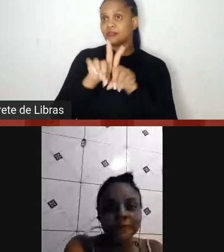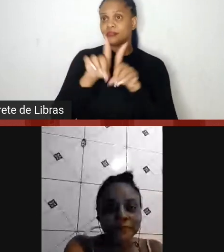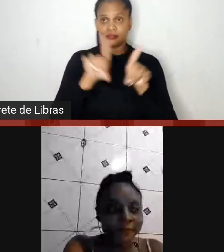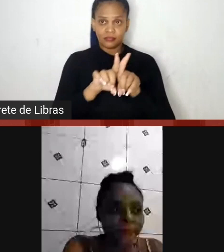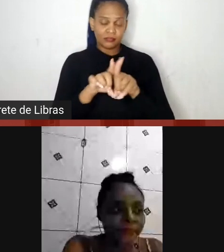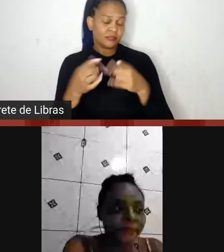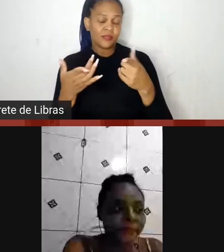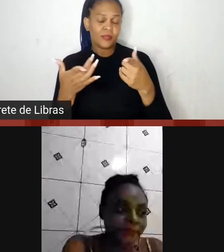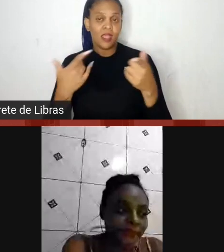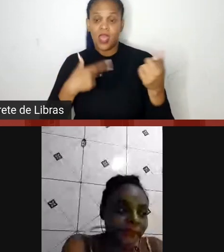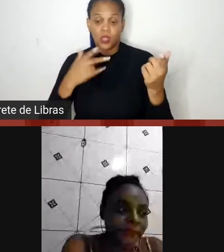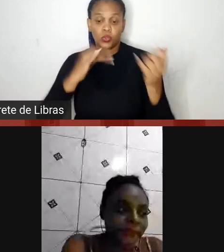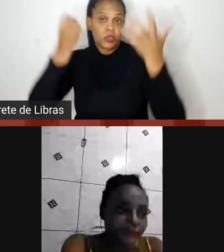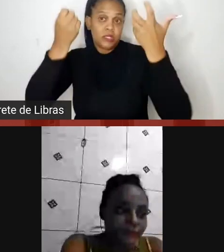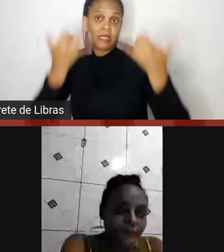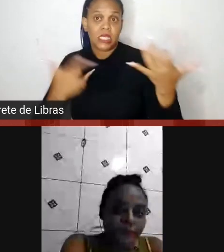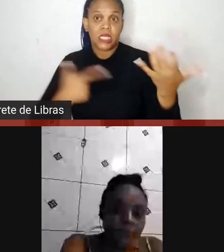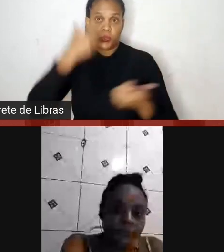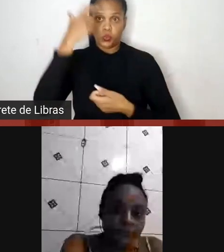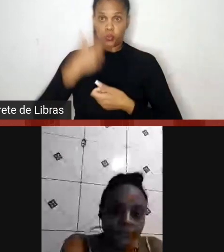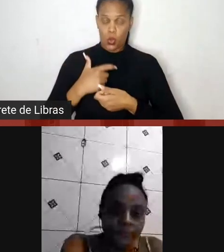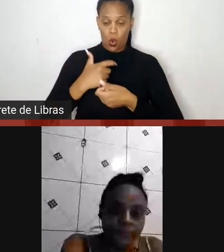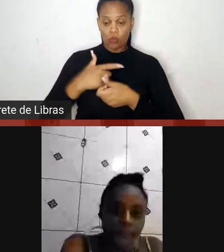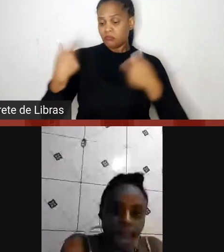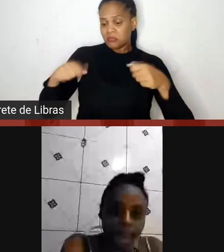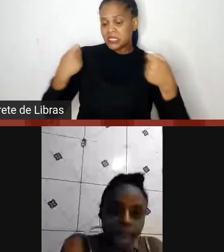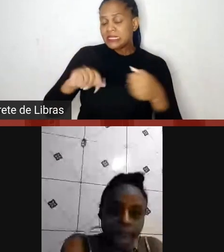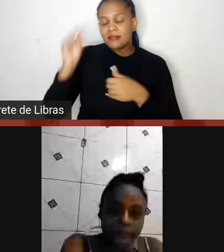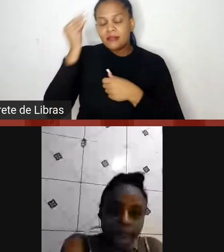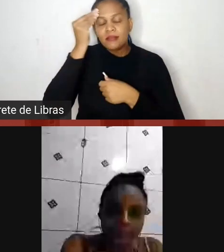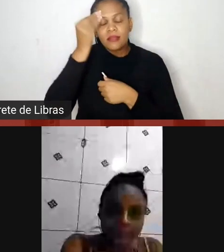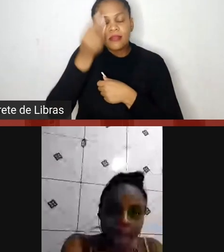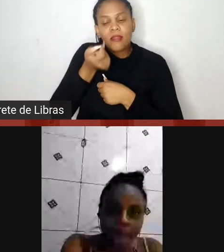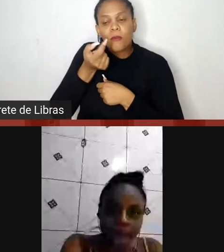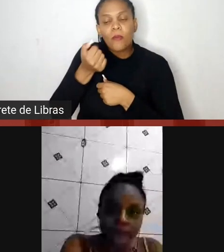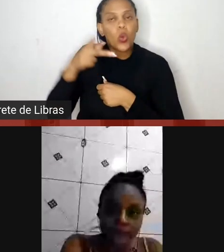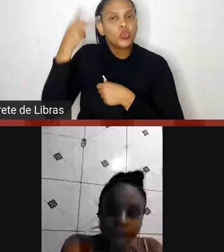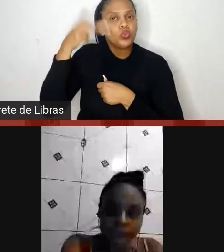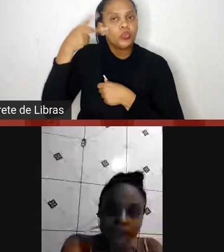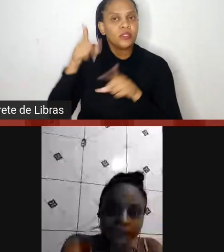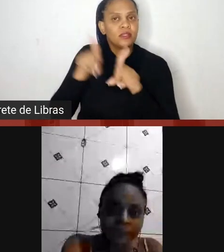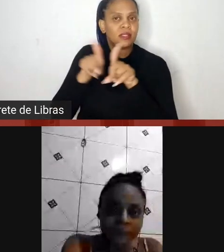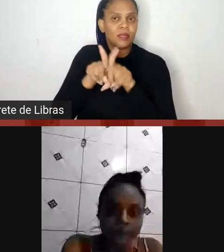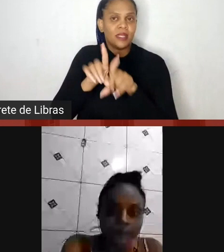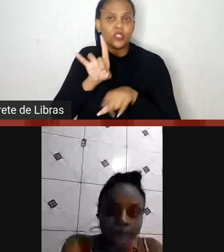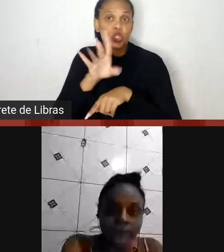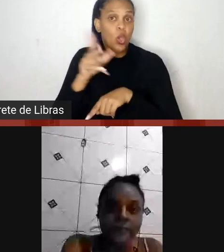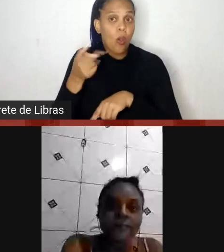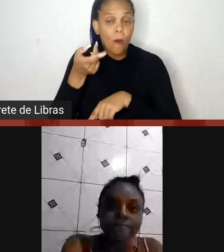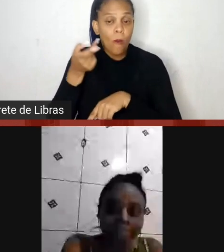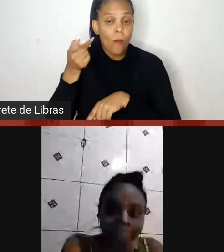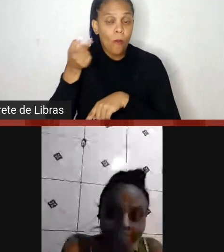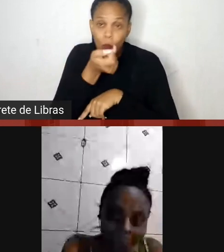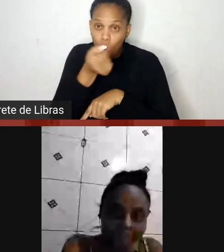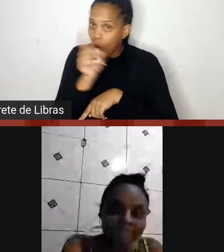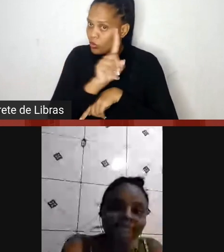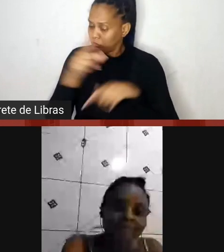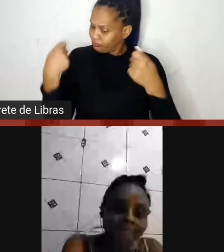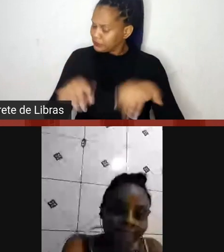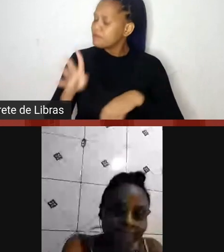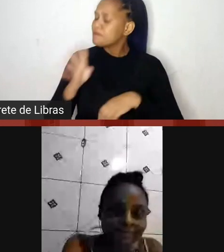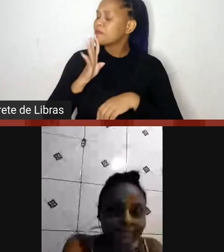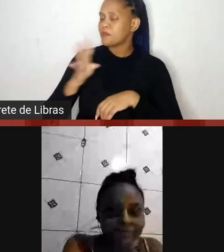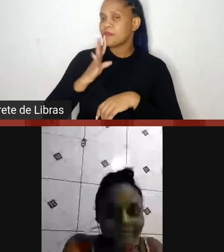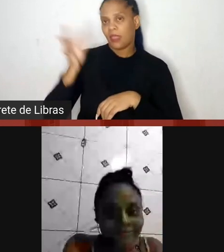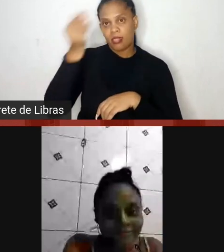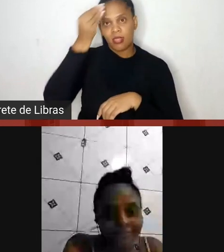coisa ele tem que tocar, ele tem que entender um pouco de política, nem só um pouco, tem que entender de política, até muito tempo